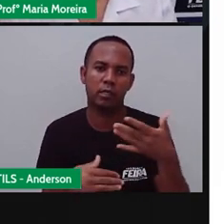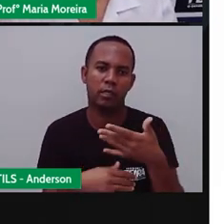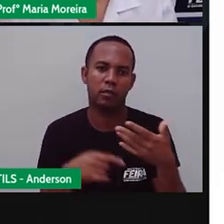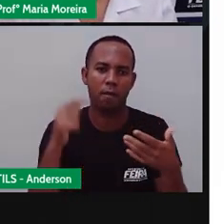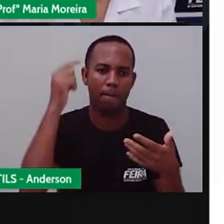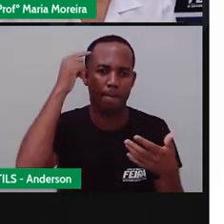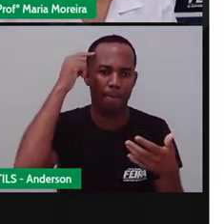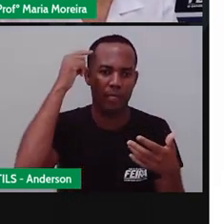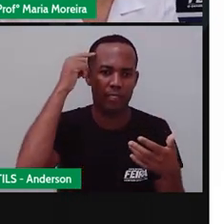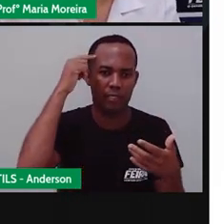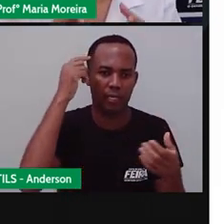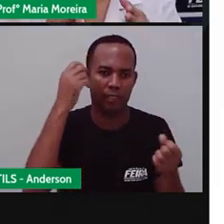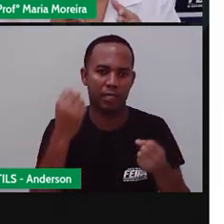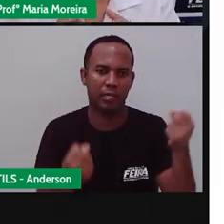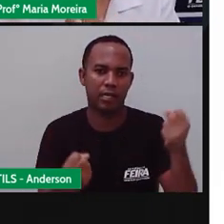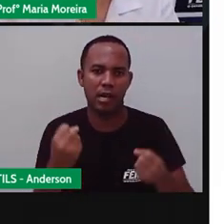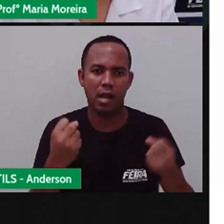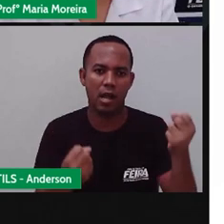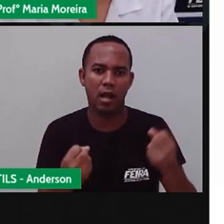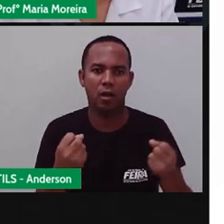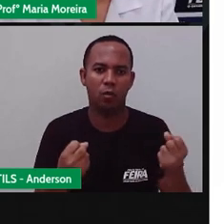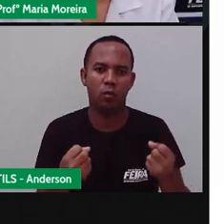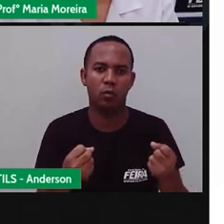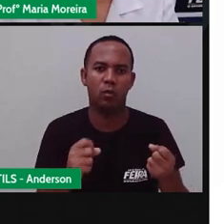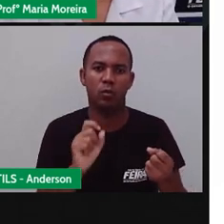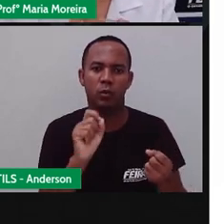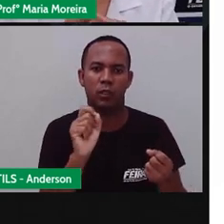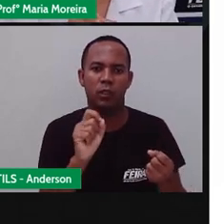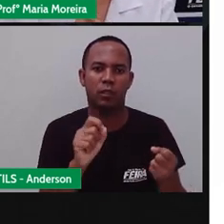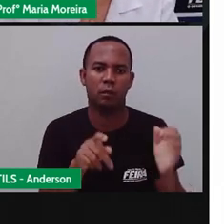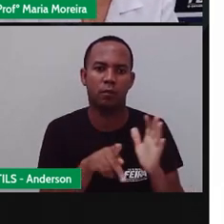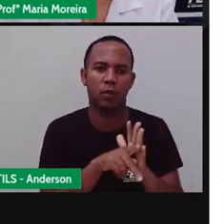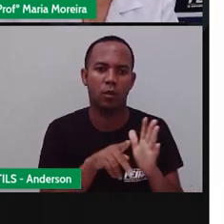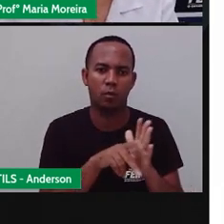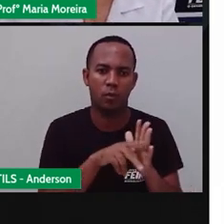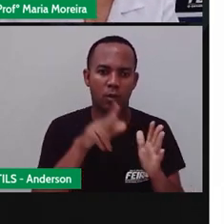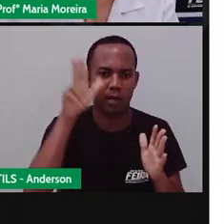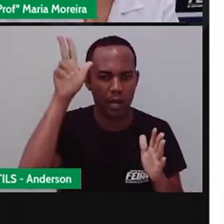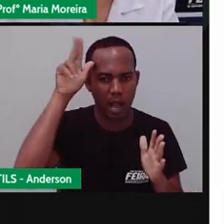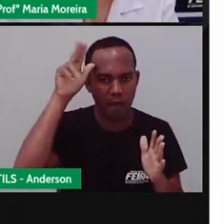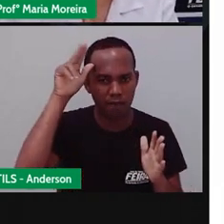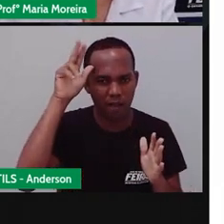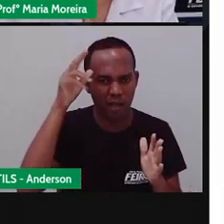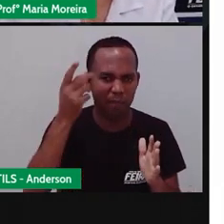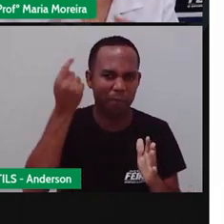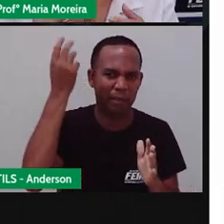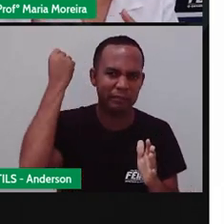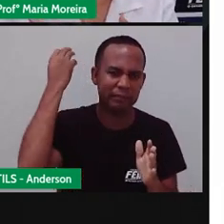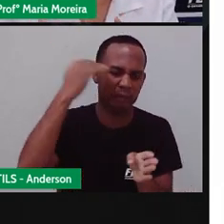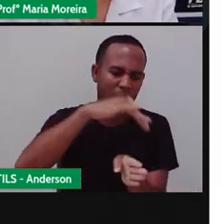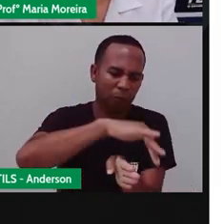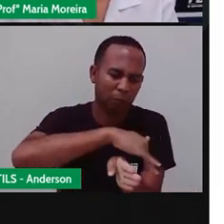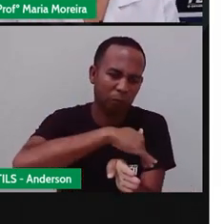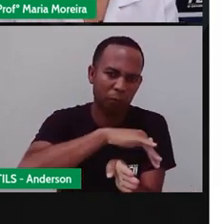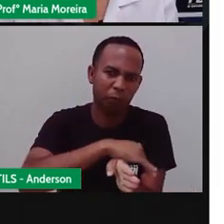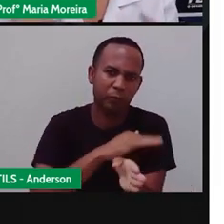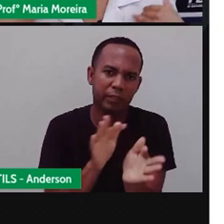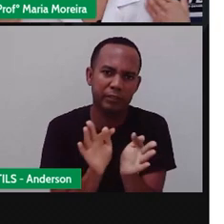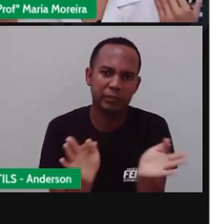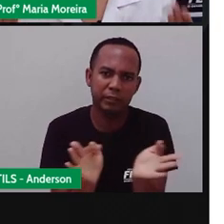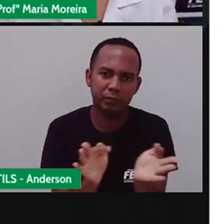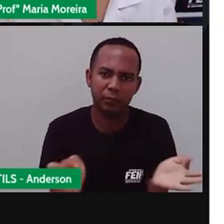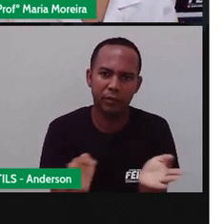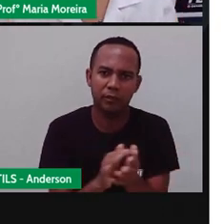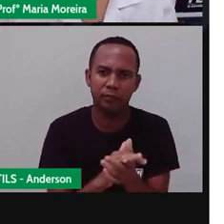para os carros, elas foram pensadas por quê? Para os tropeiros, para os cavalos que faziam o transporte da época, as carroças. Bom,